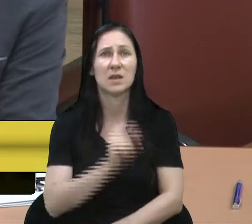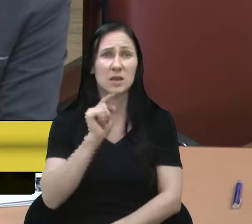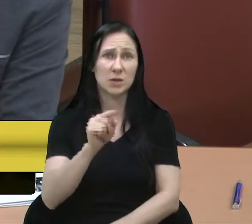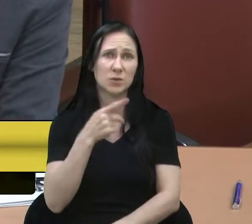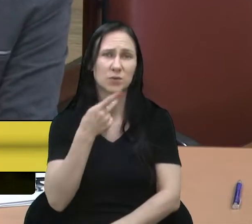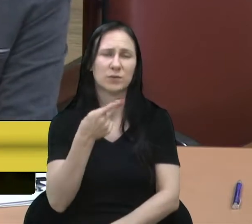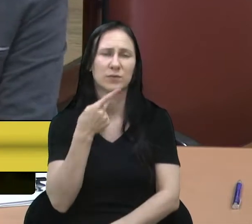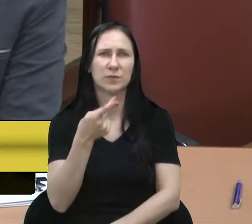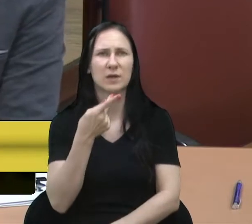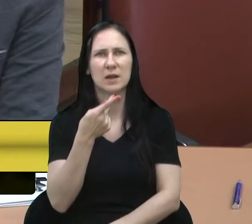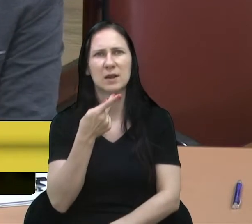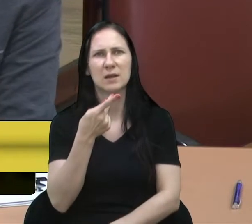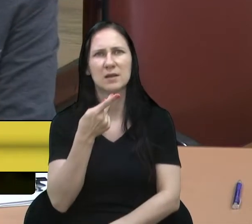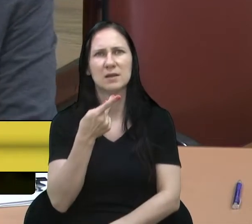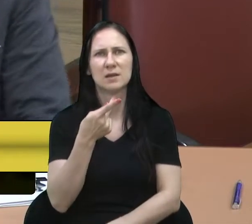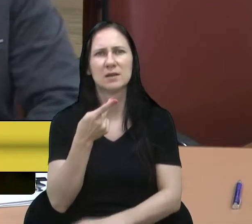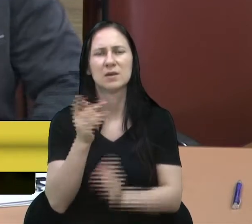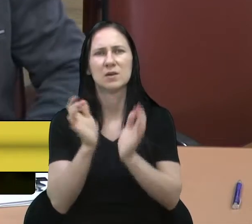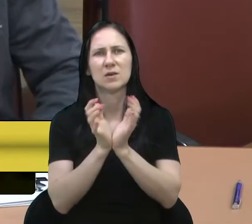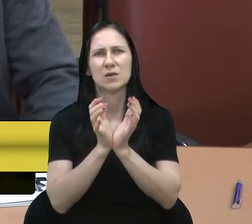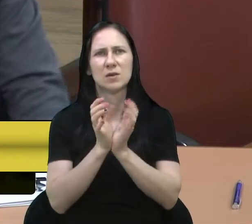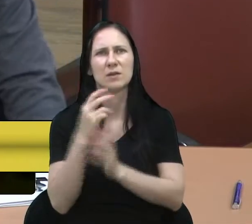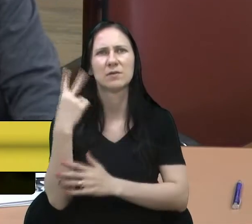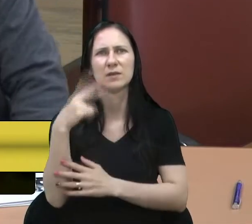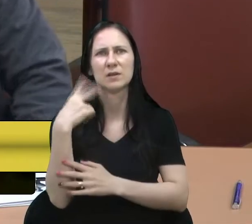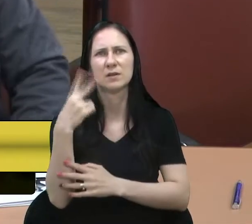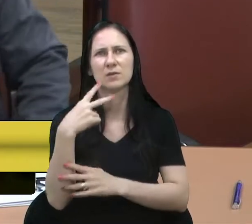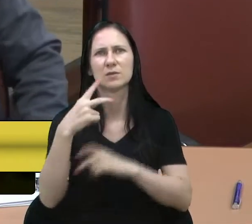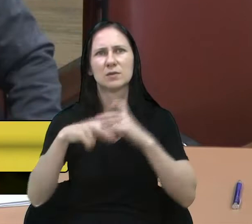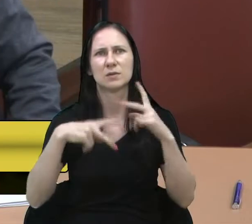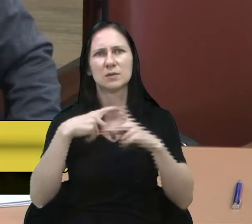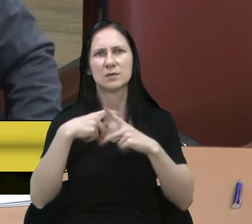quis me dirigir, nobre colega vereador, Dani Luz.